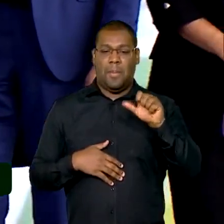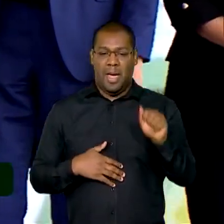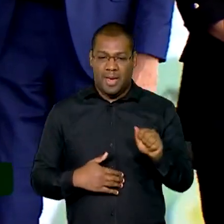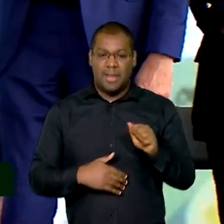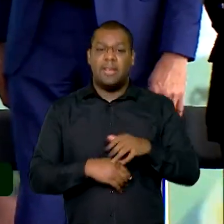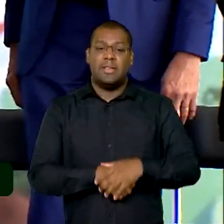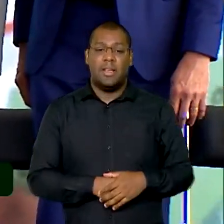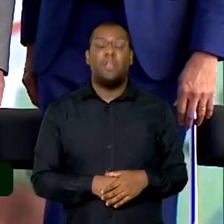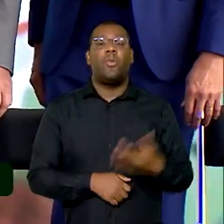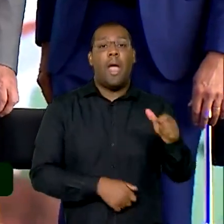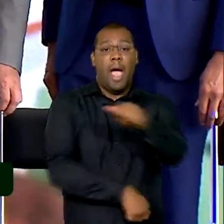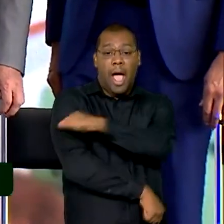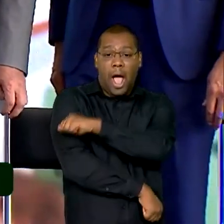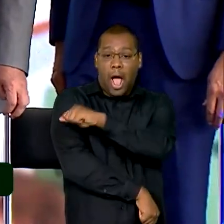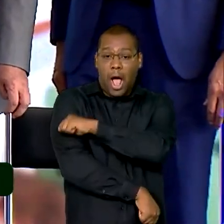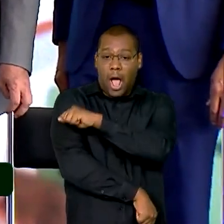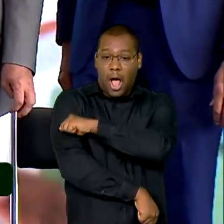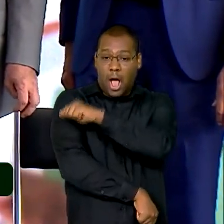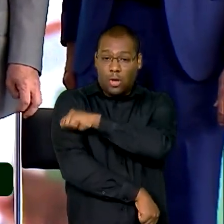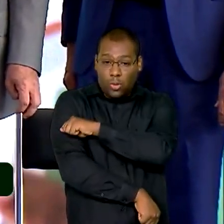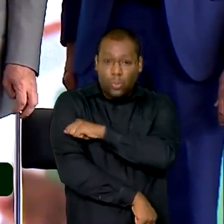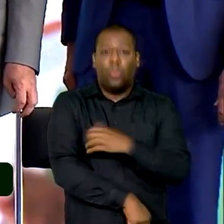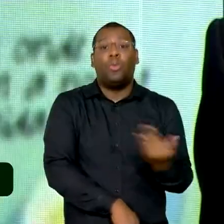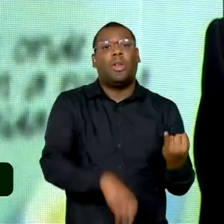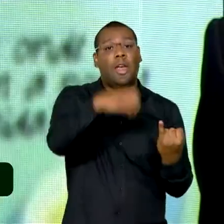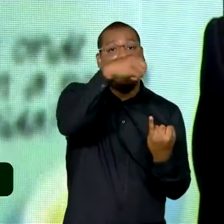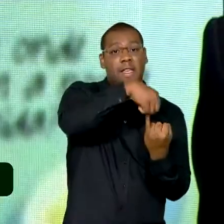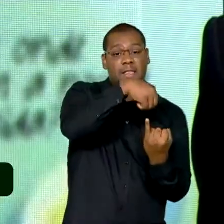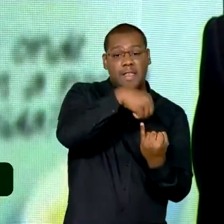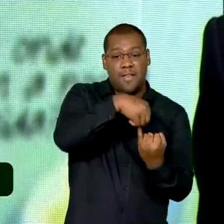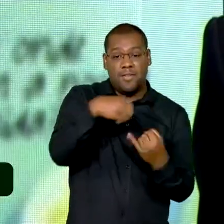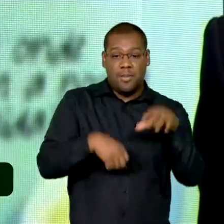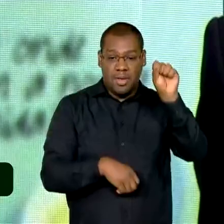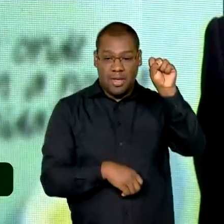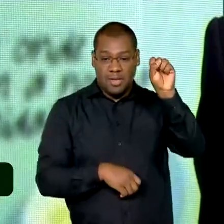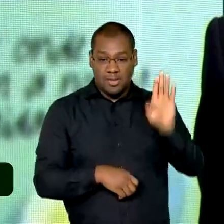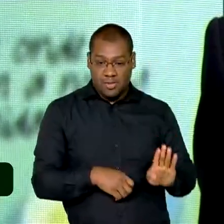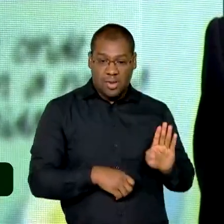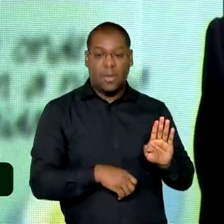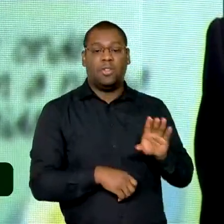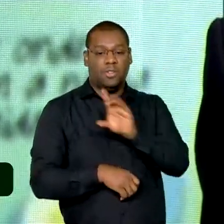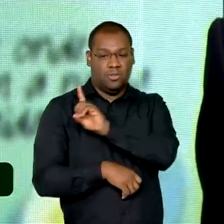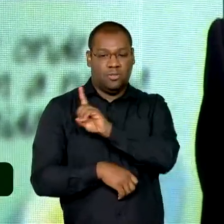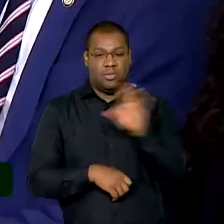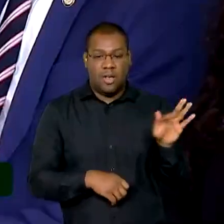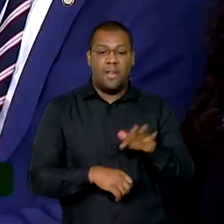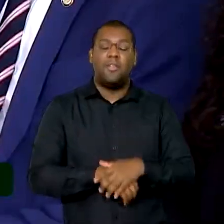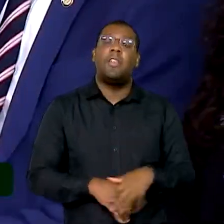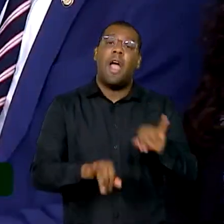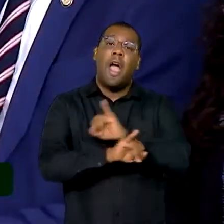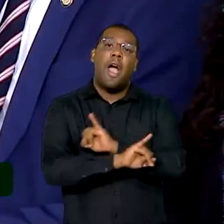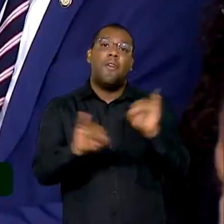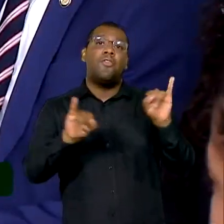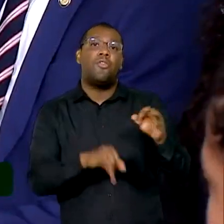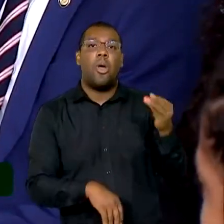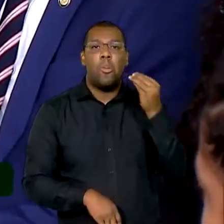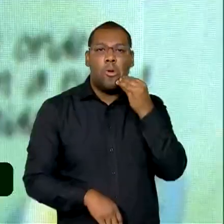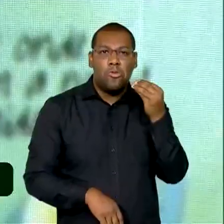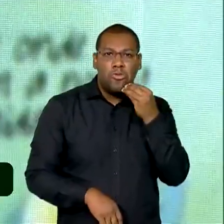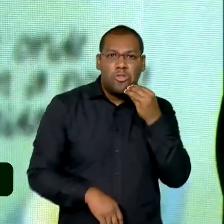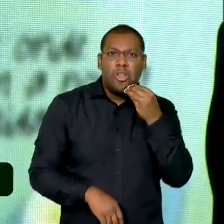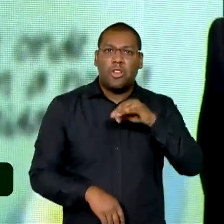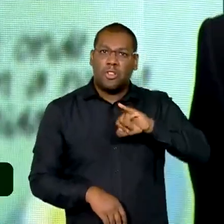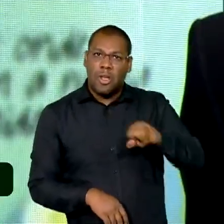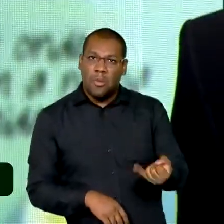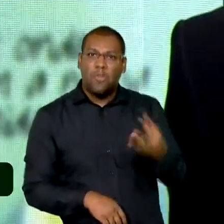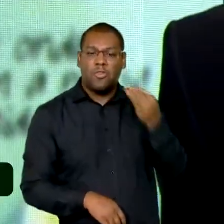Sebastião, região administrativa do Distrito Federal, falou sobre a oportunidade de receber uma educação de qualidade. Como eu